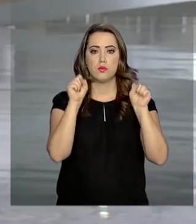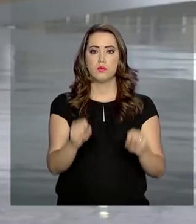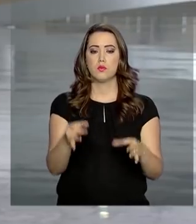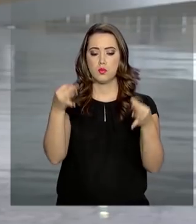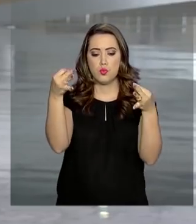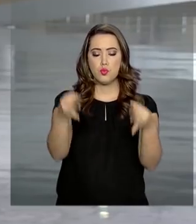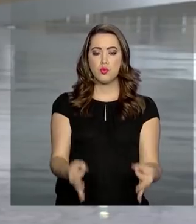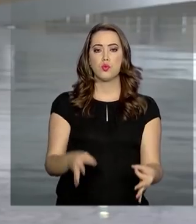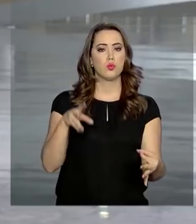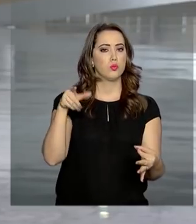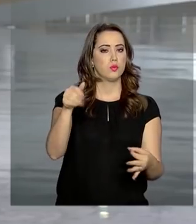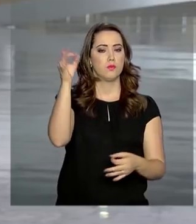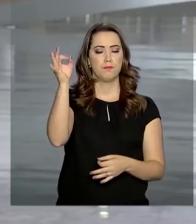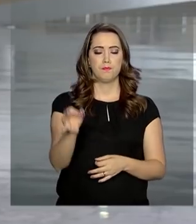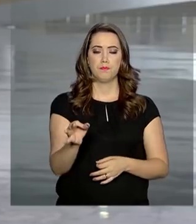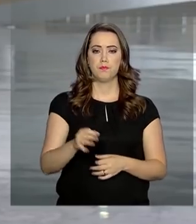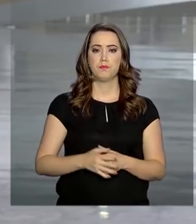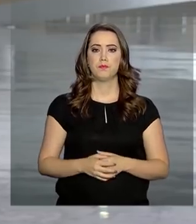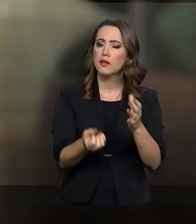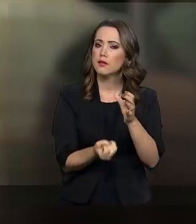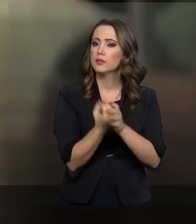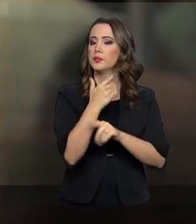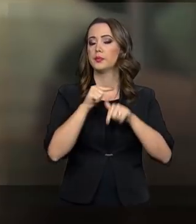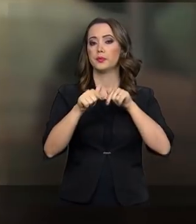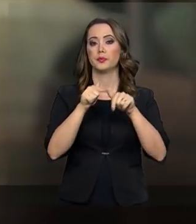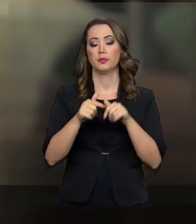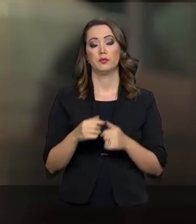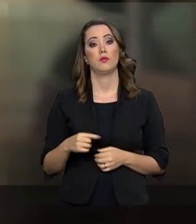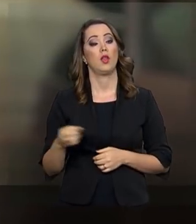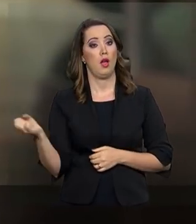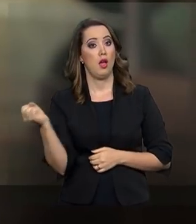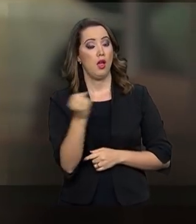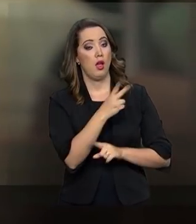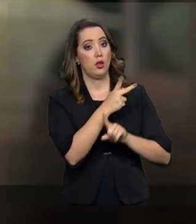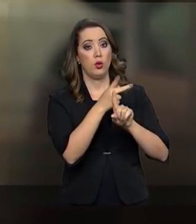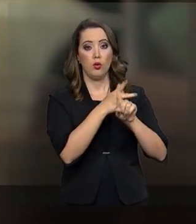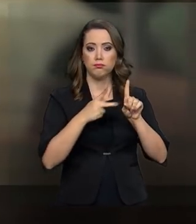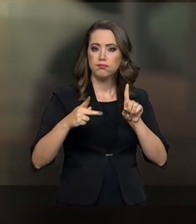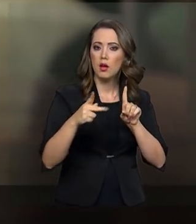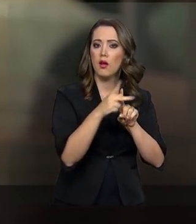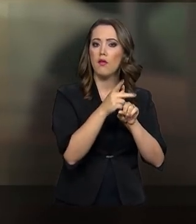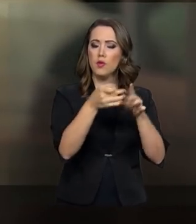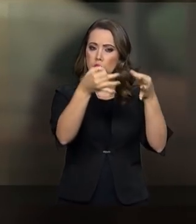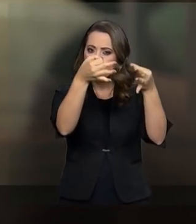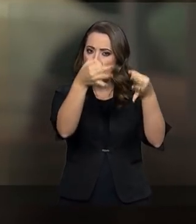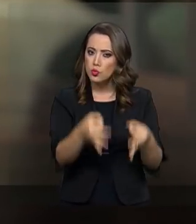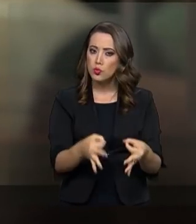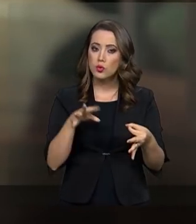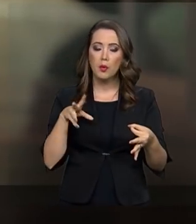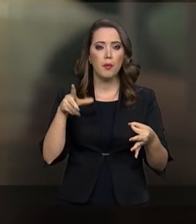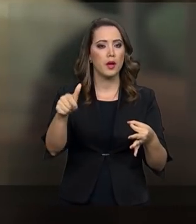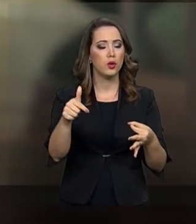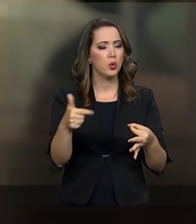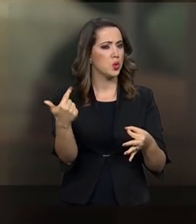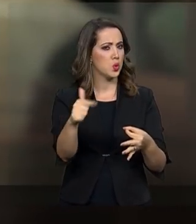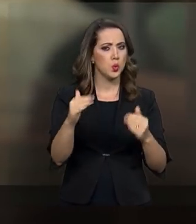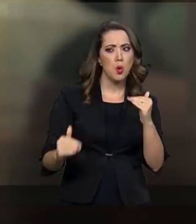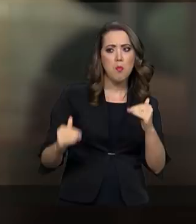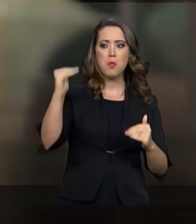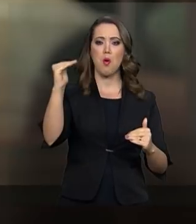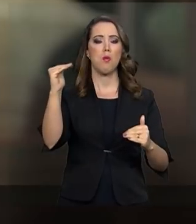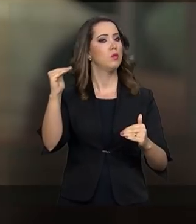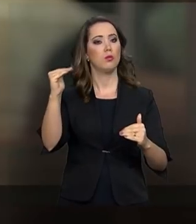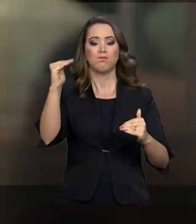será justo para todos. A nova Previdência será justa para todos, sem privilégios,